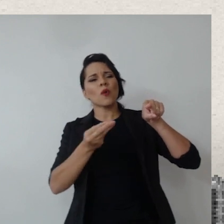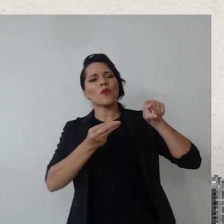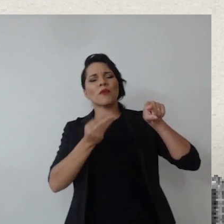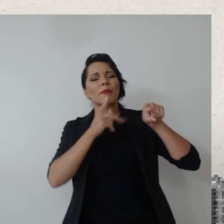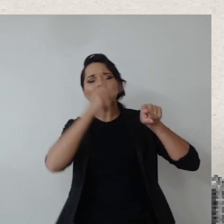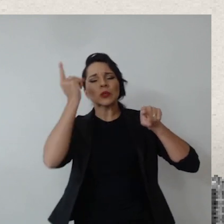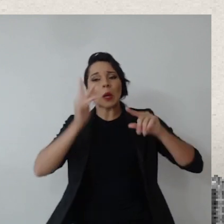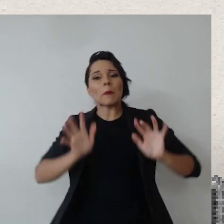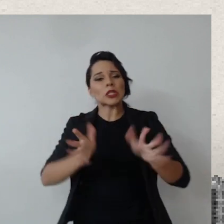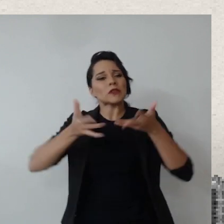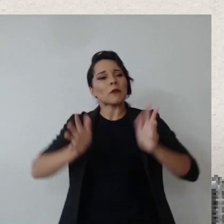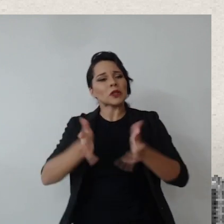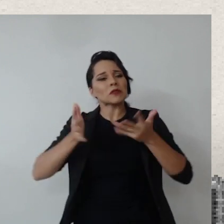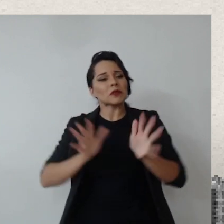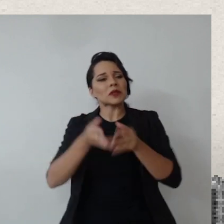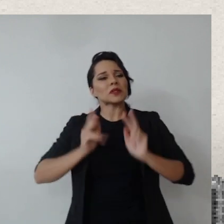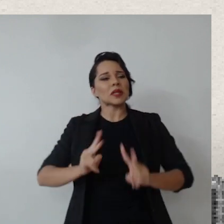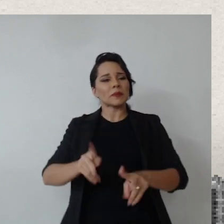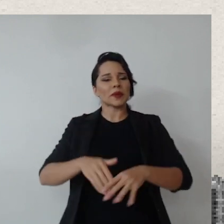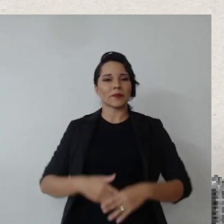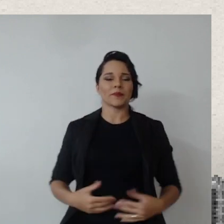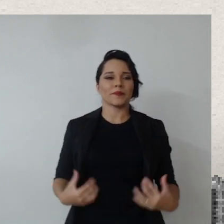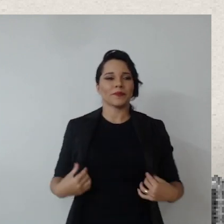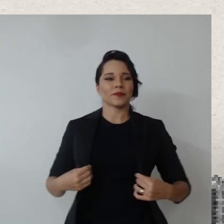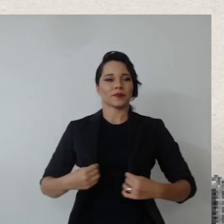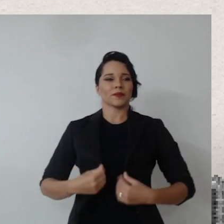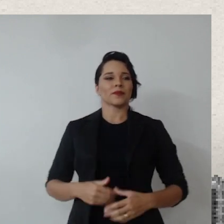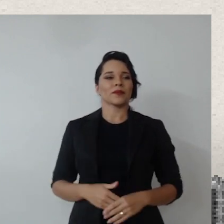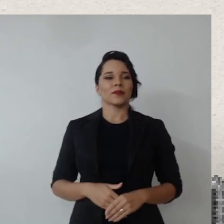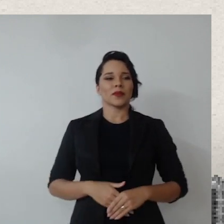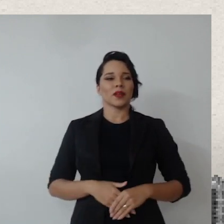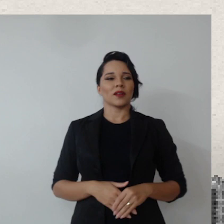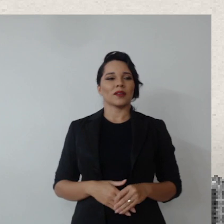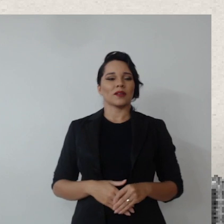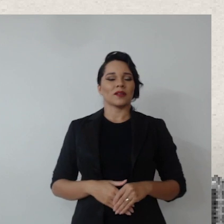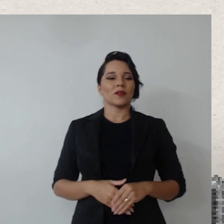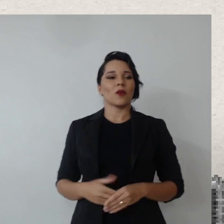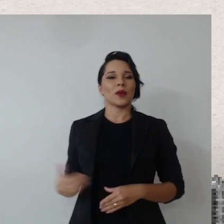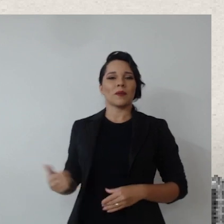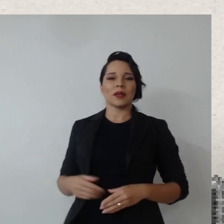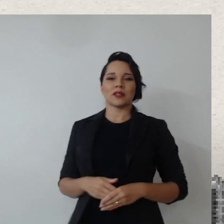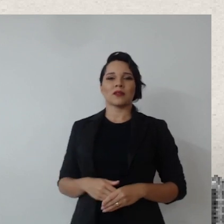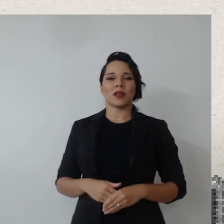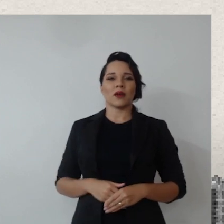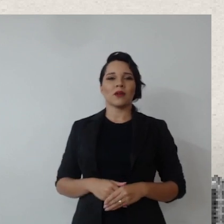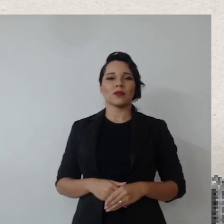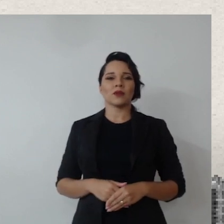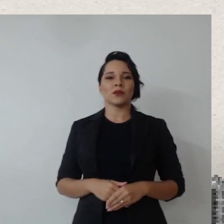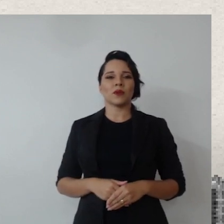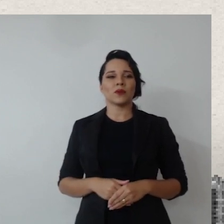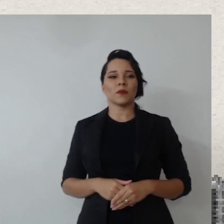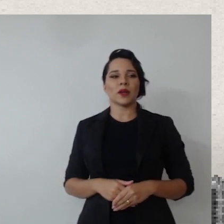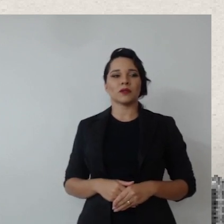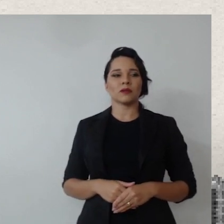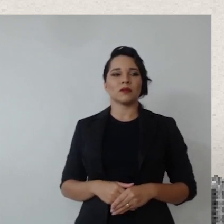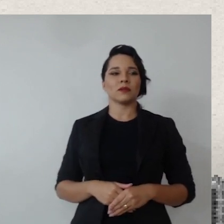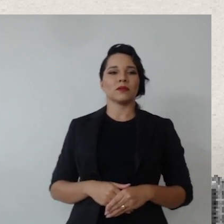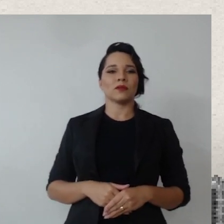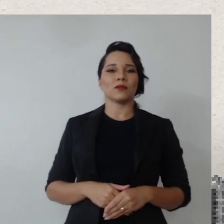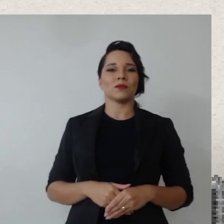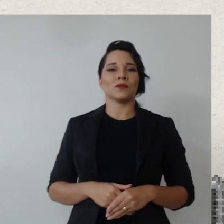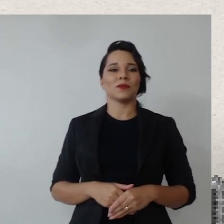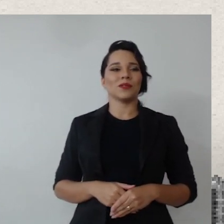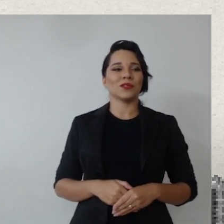sempre motivado, Renato? Então, assim, primeiro que todos os instrumentos que